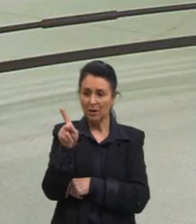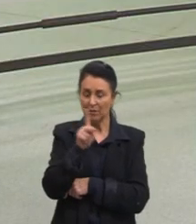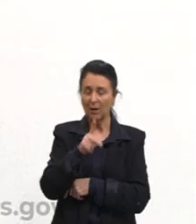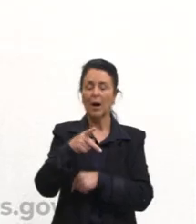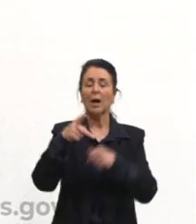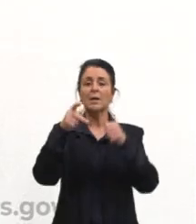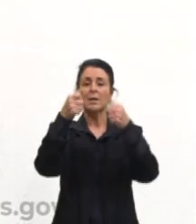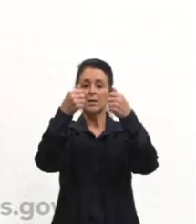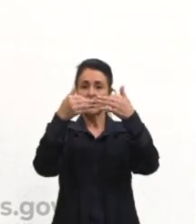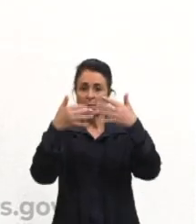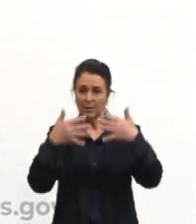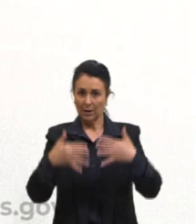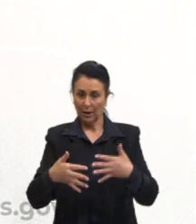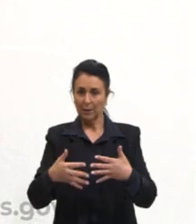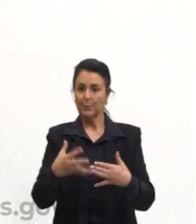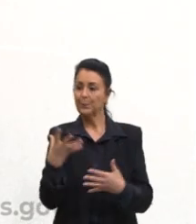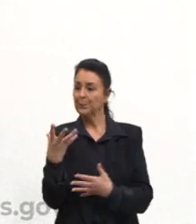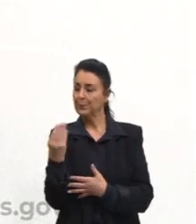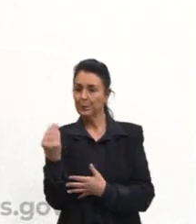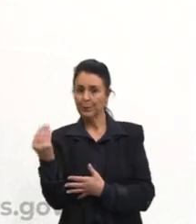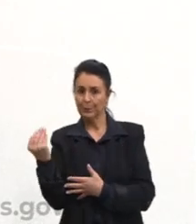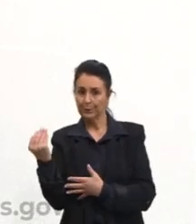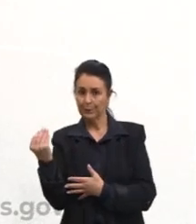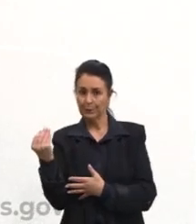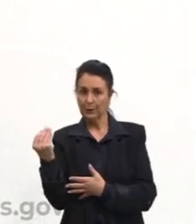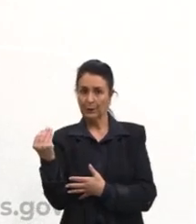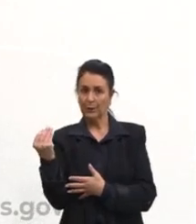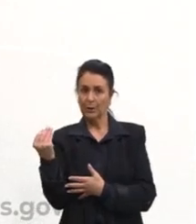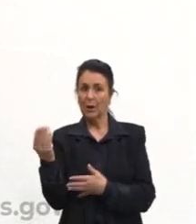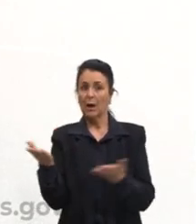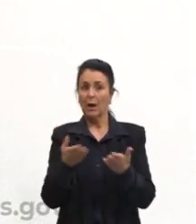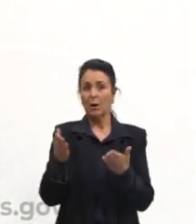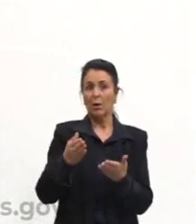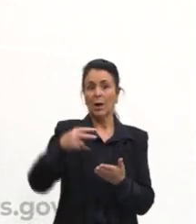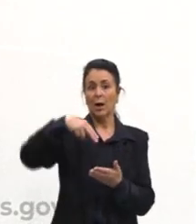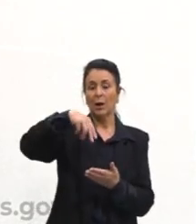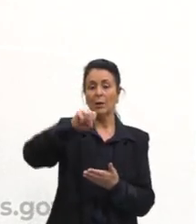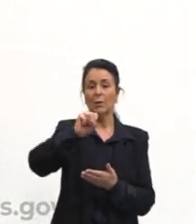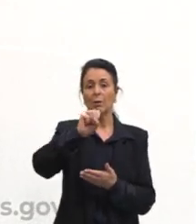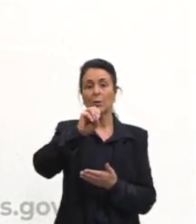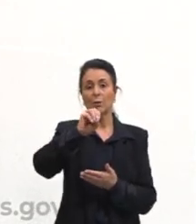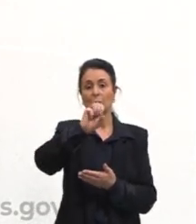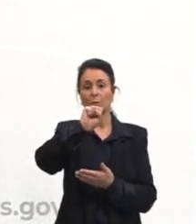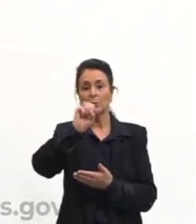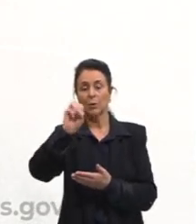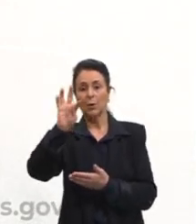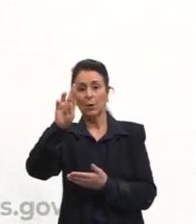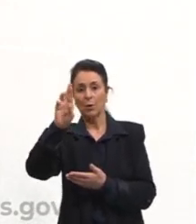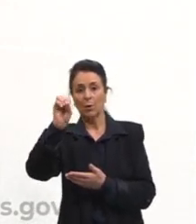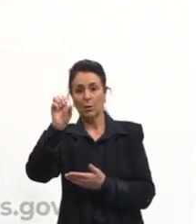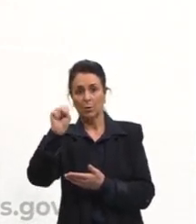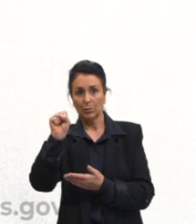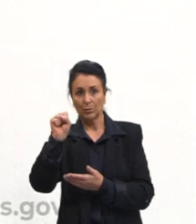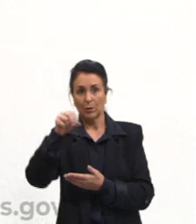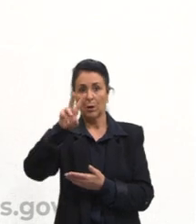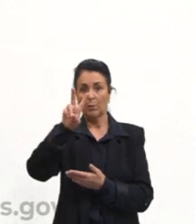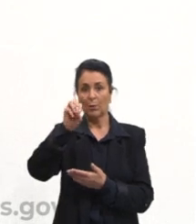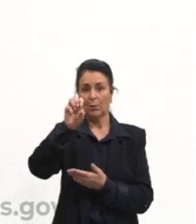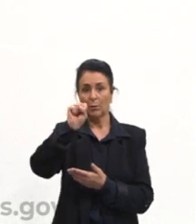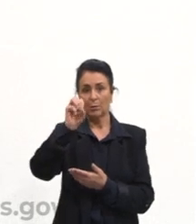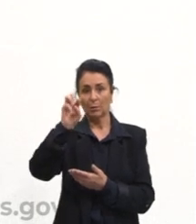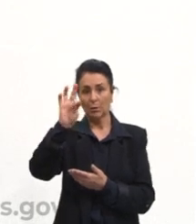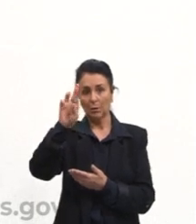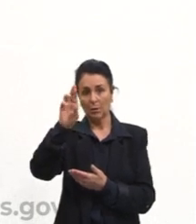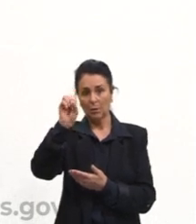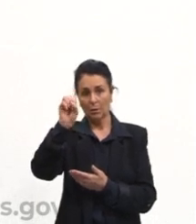Plural, nosotros, vosotros, ellos e ellas. Cabe